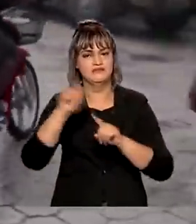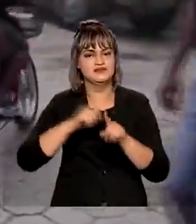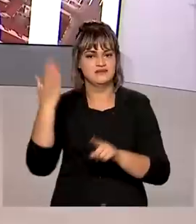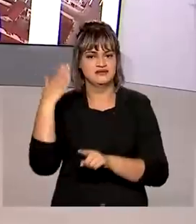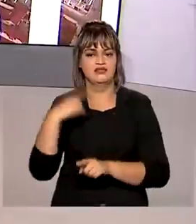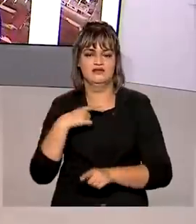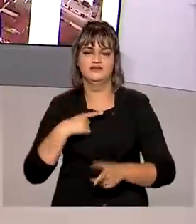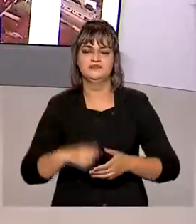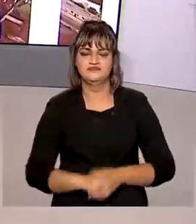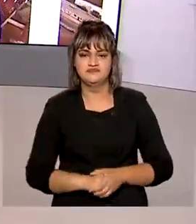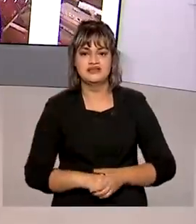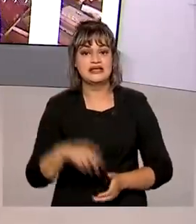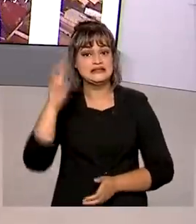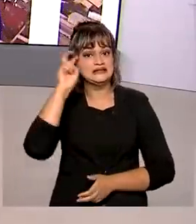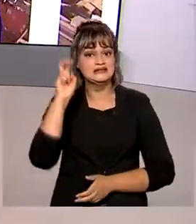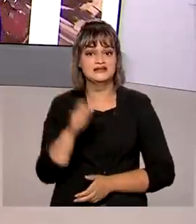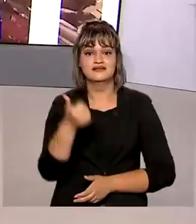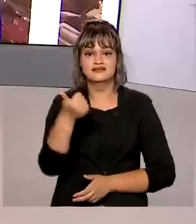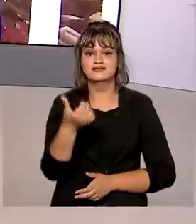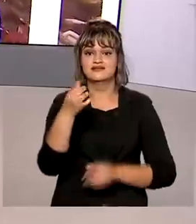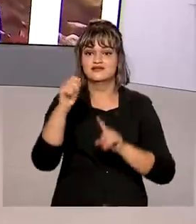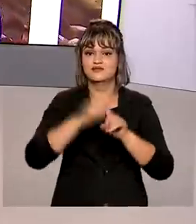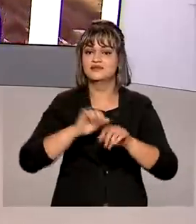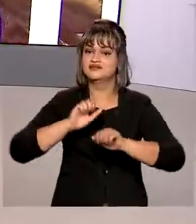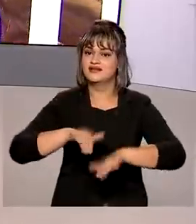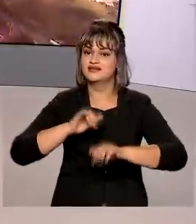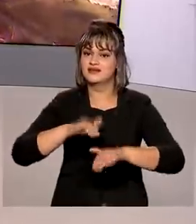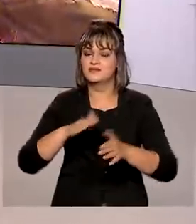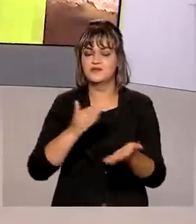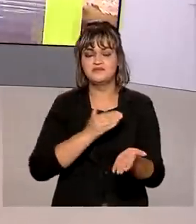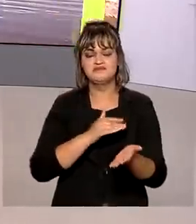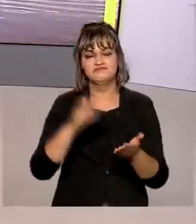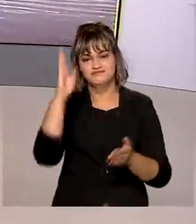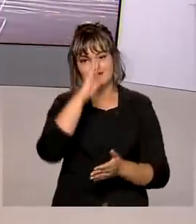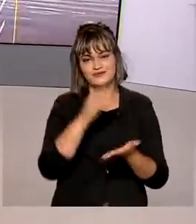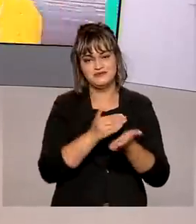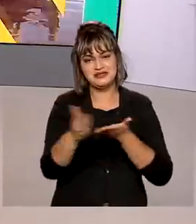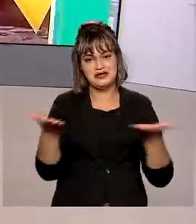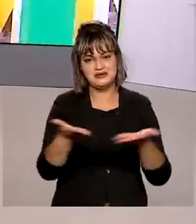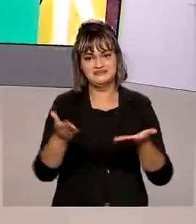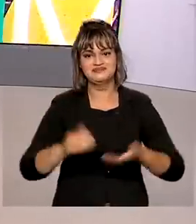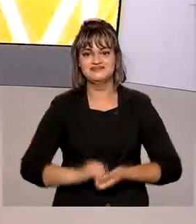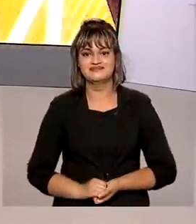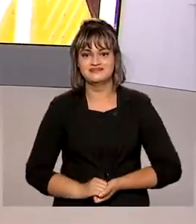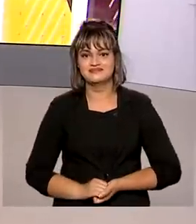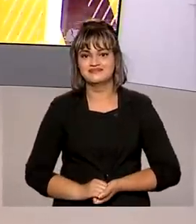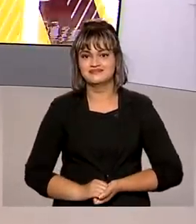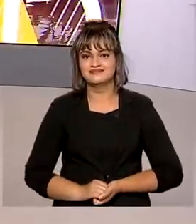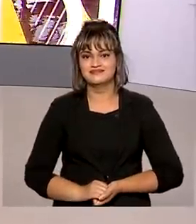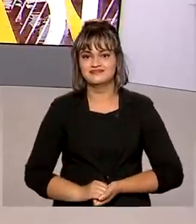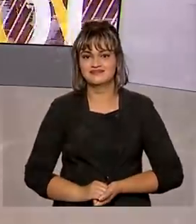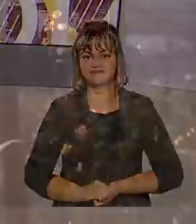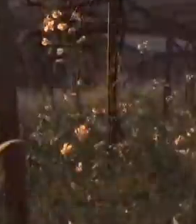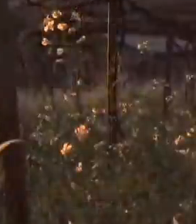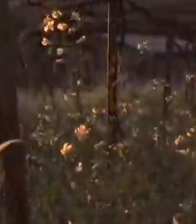passado. Quinta-feira, 16 de setembro de 2021, o Brasil em Dia começa agora.